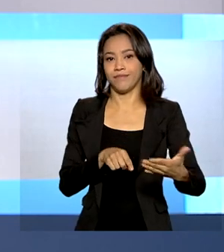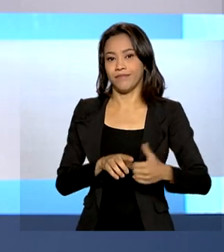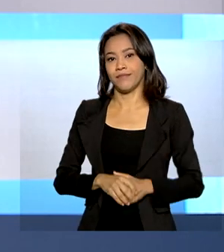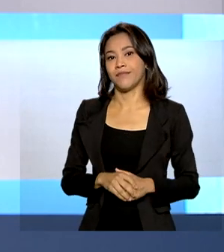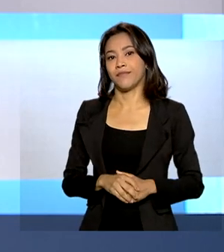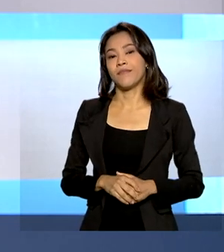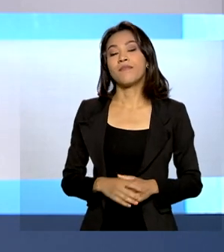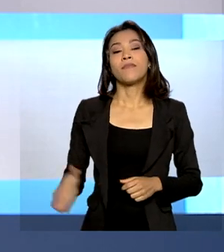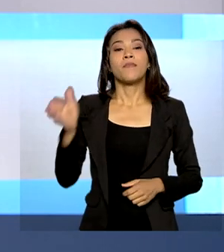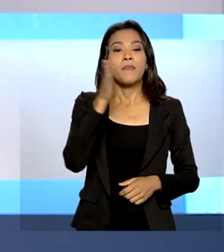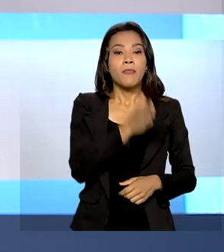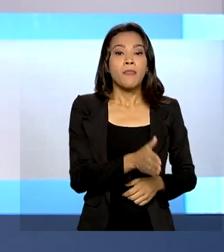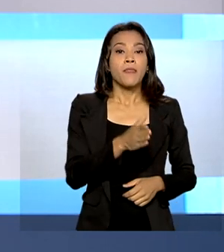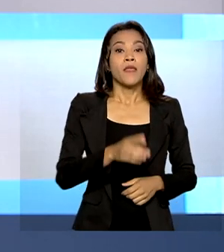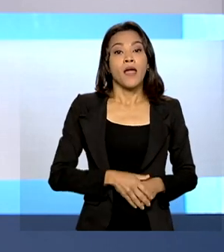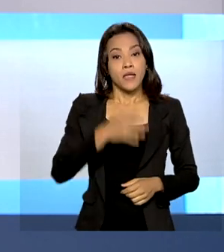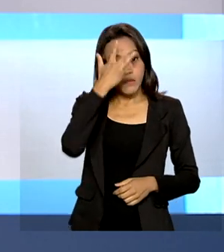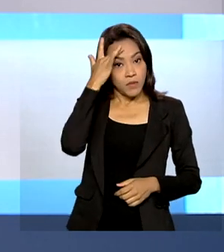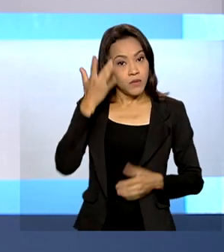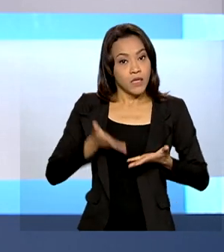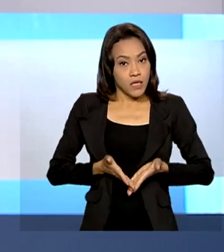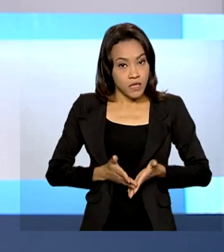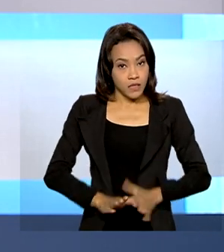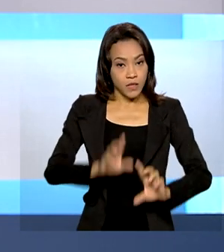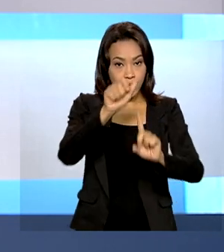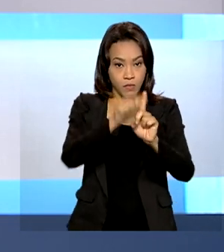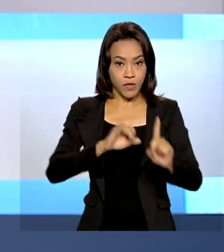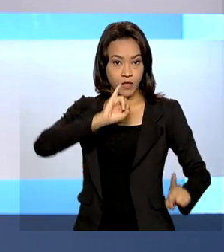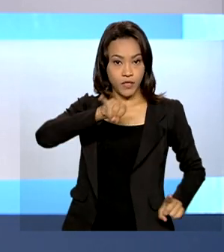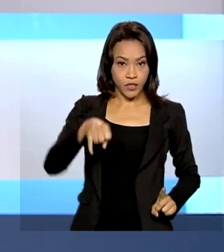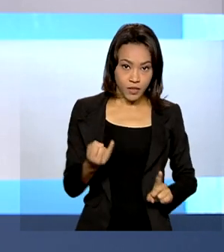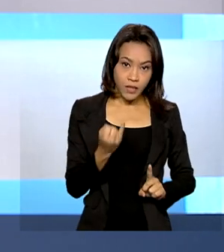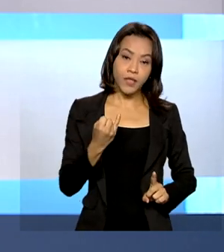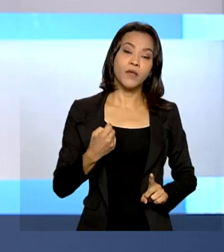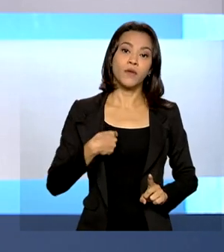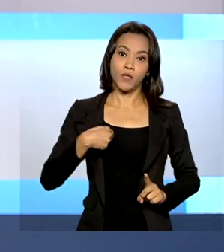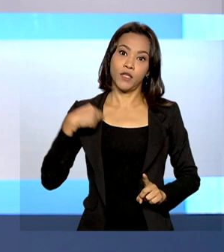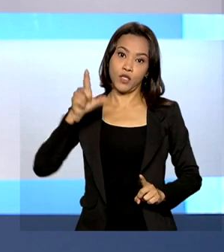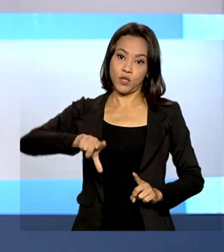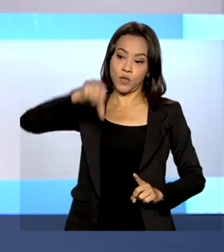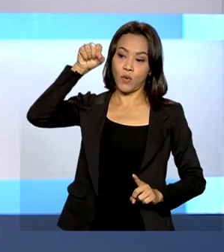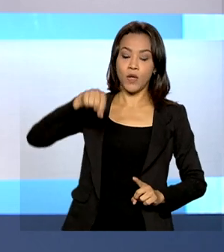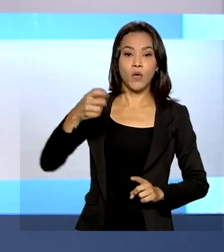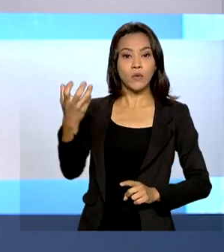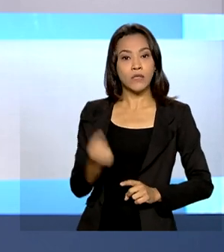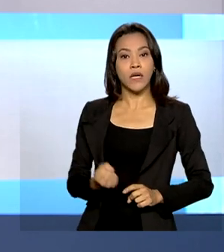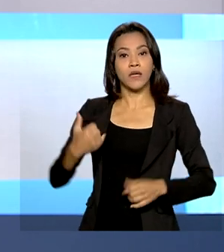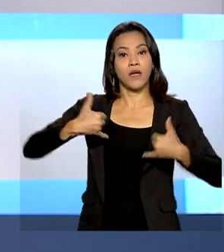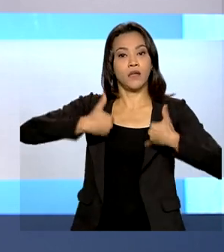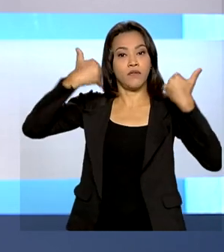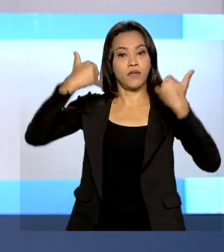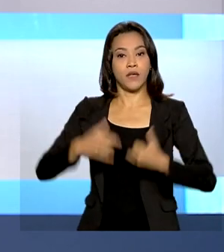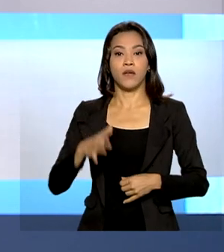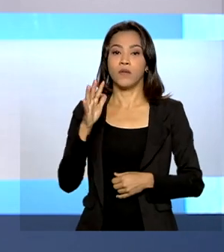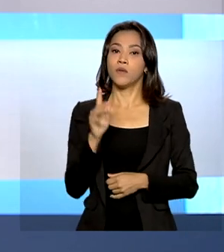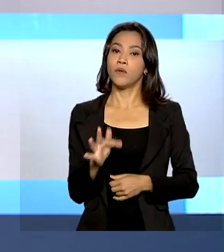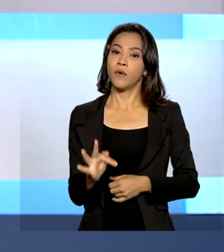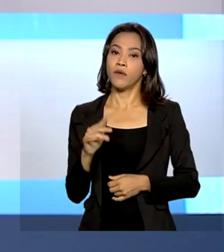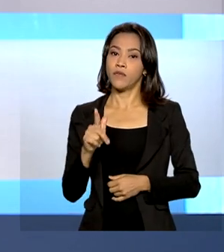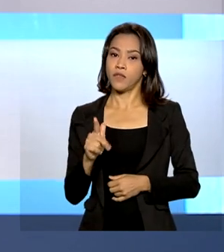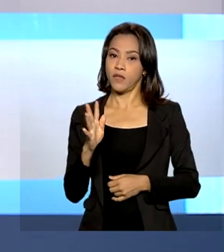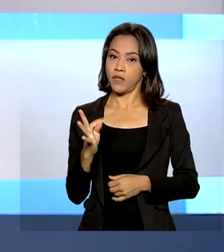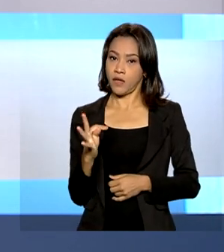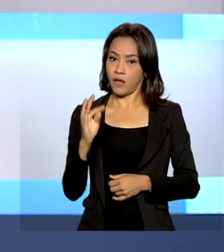E os trabalhadores nascidos em janeiro que aderiram à modalidade do saque aniversário do FGTS já podem sacar o valor.